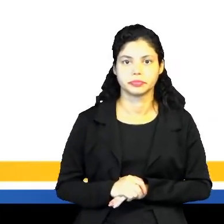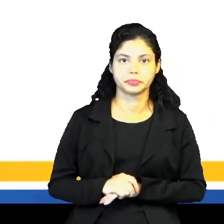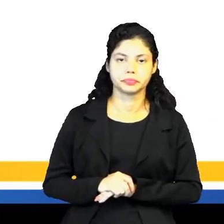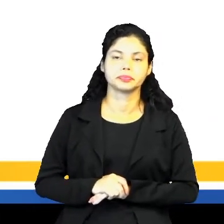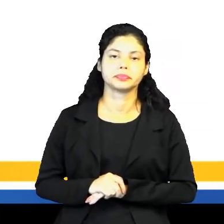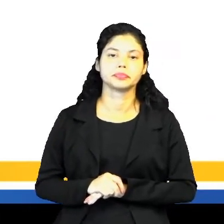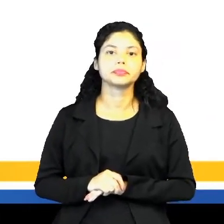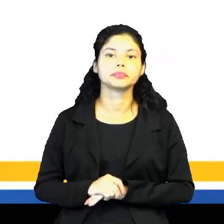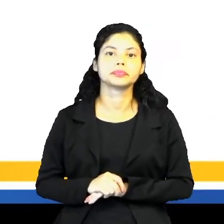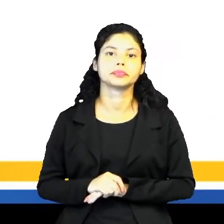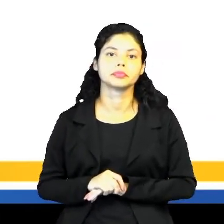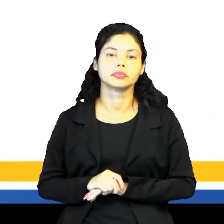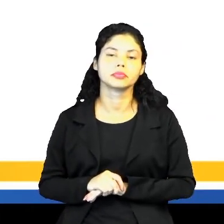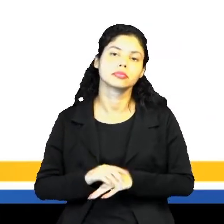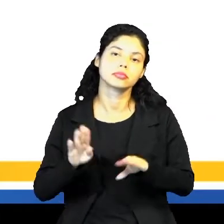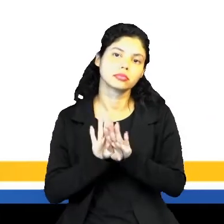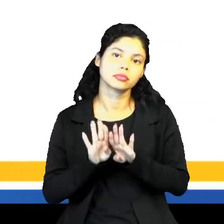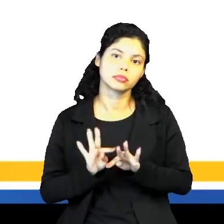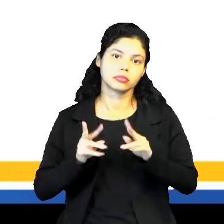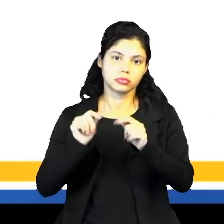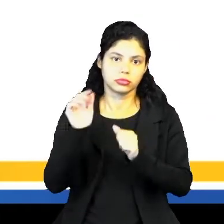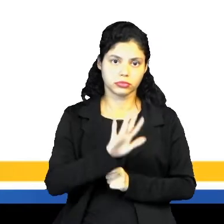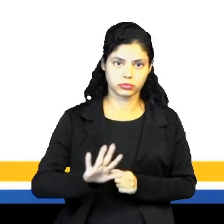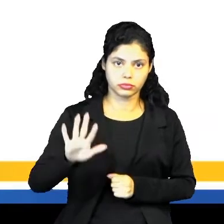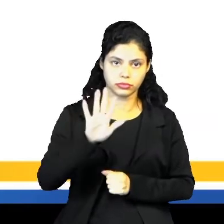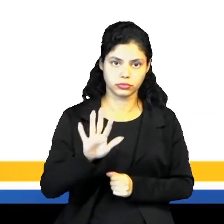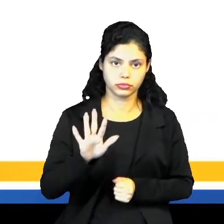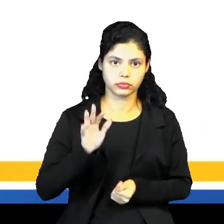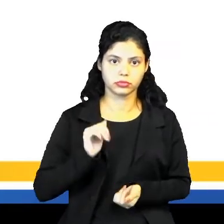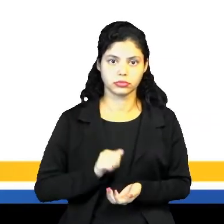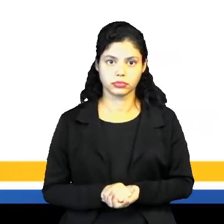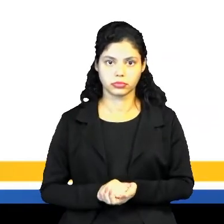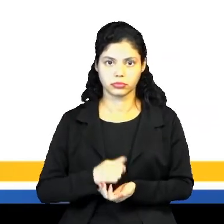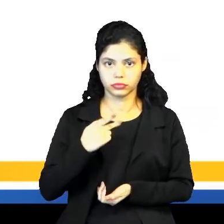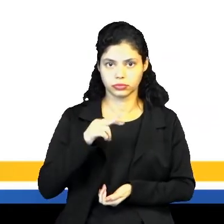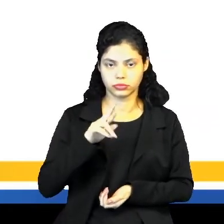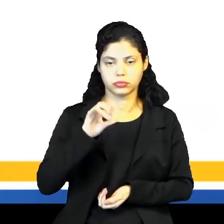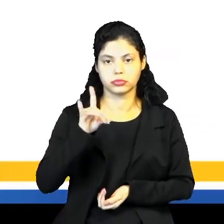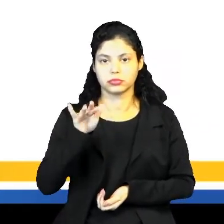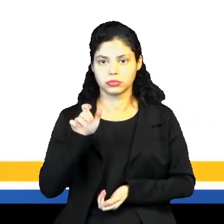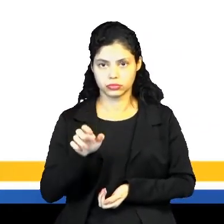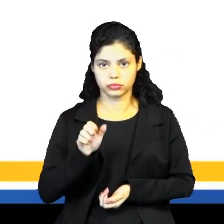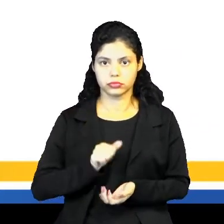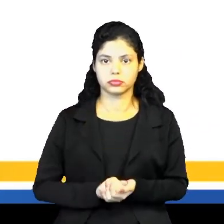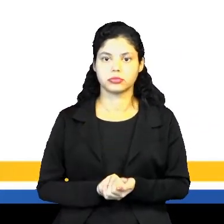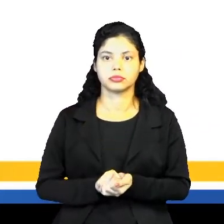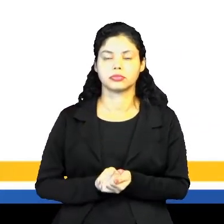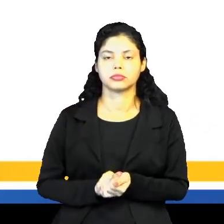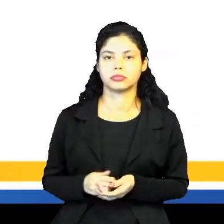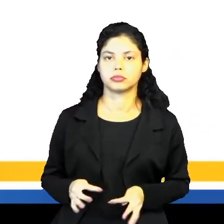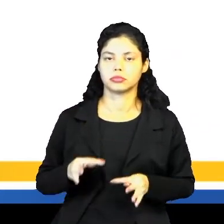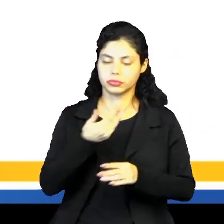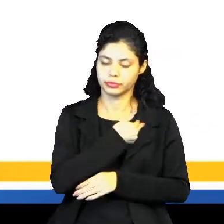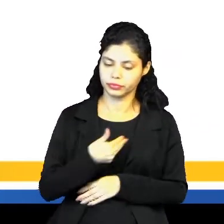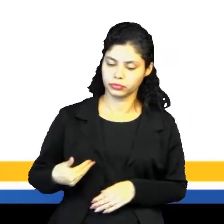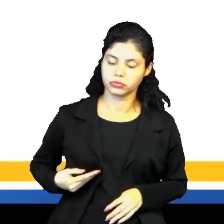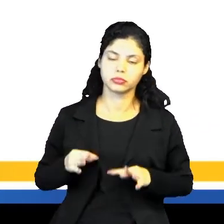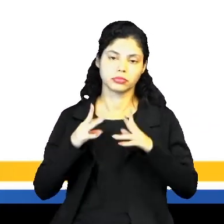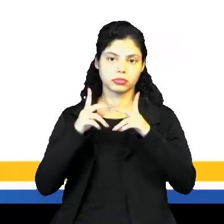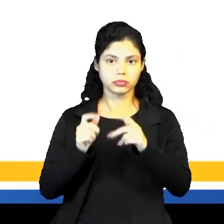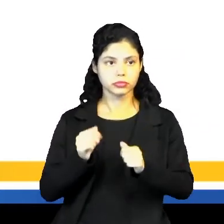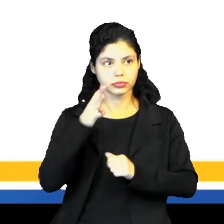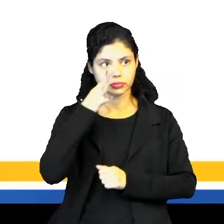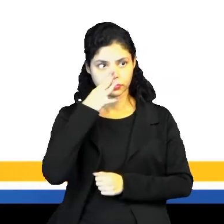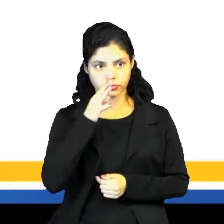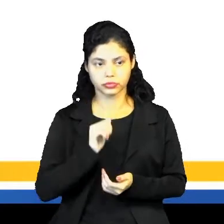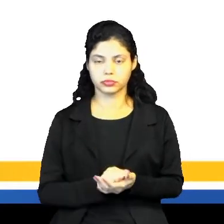E tem que ser de interesse para todos e contar com uma certa periodicidade. Ou seja, tem que ser do interesse público, né, um